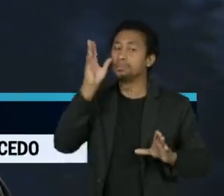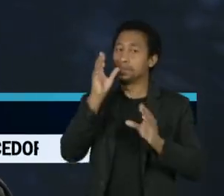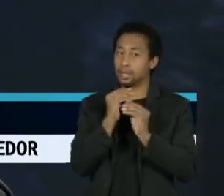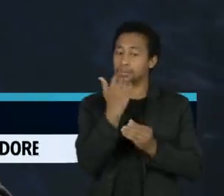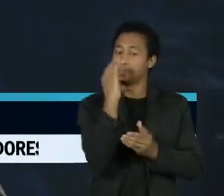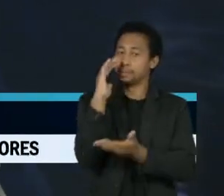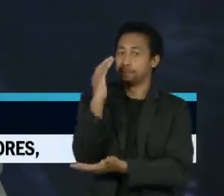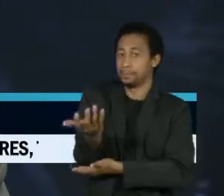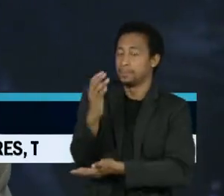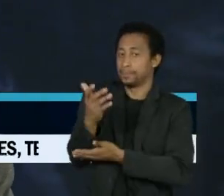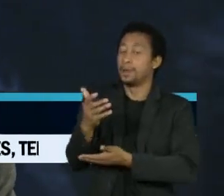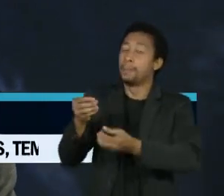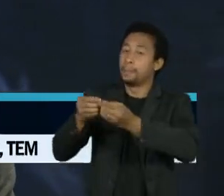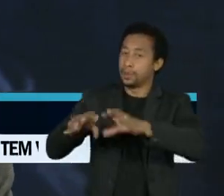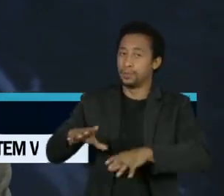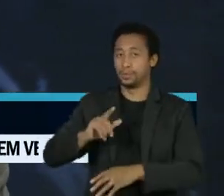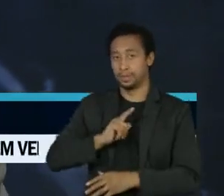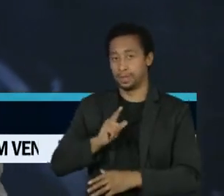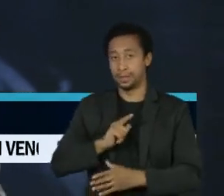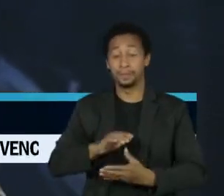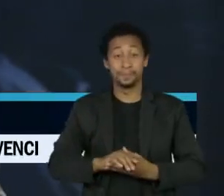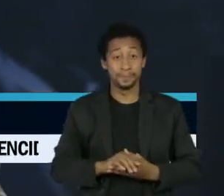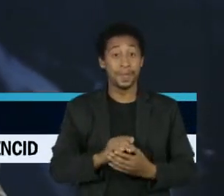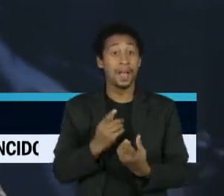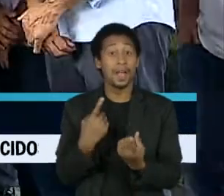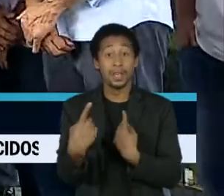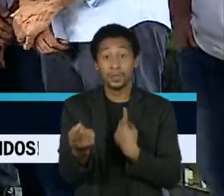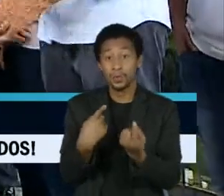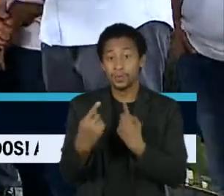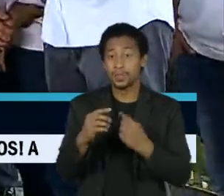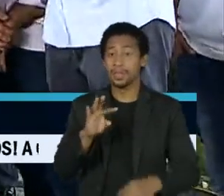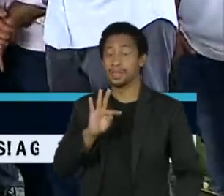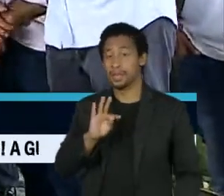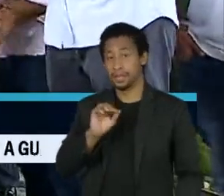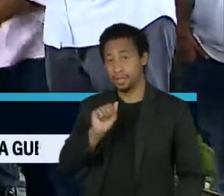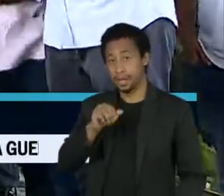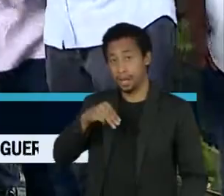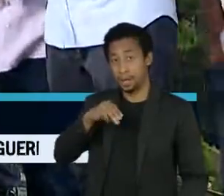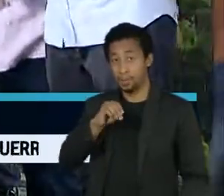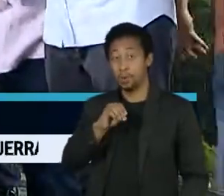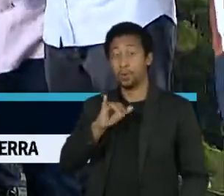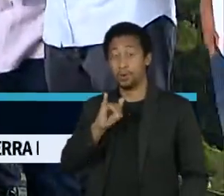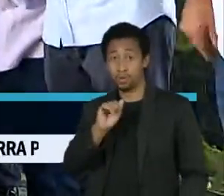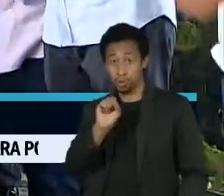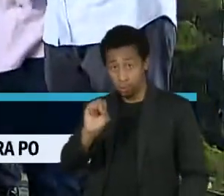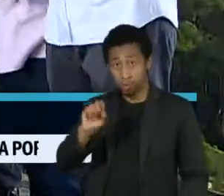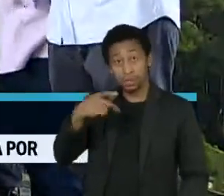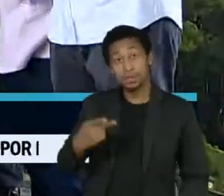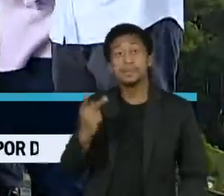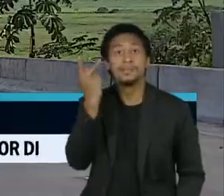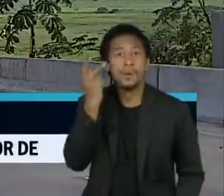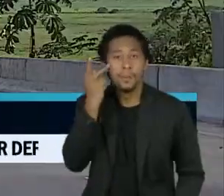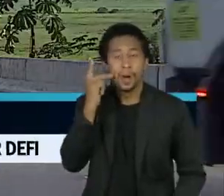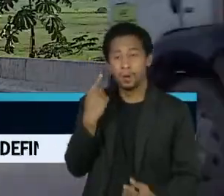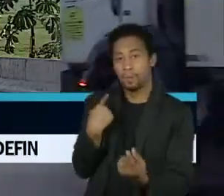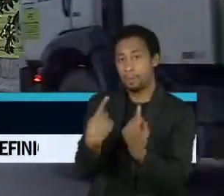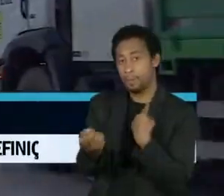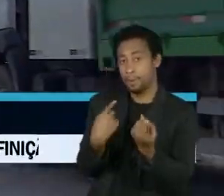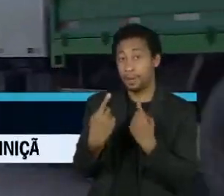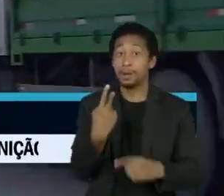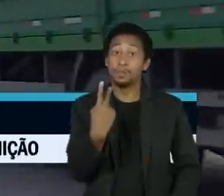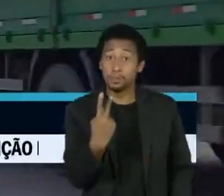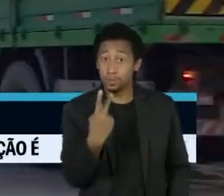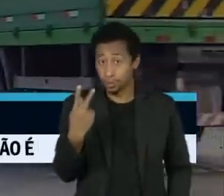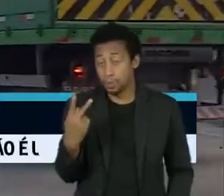Inaugurada a obra da Rodovia dos Tamoios em São Paulo. A nova pista de serra da Rodovia dos Tamoios tem 22 quilômetros